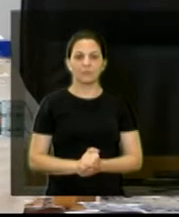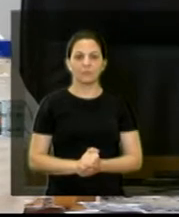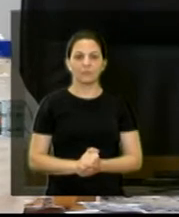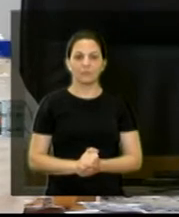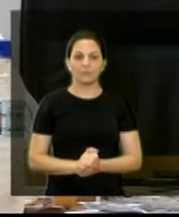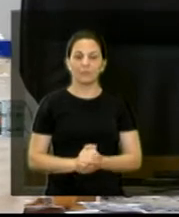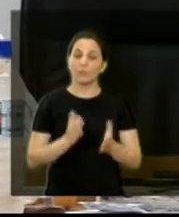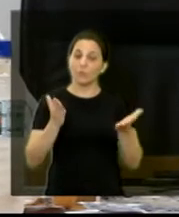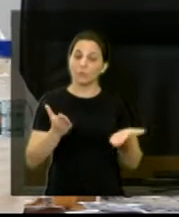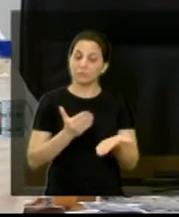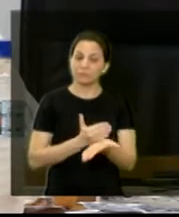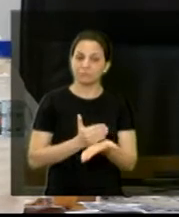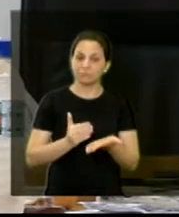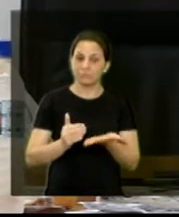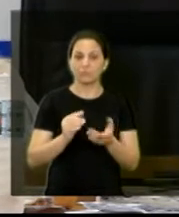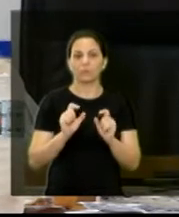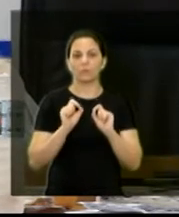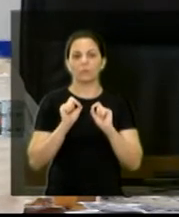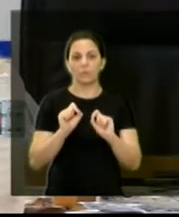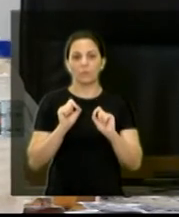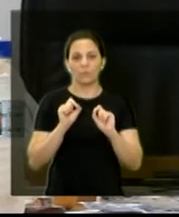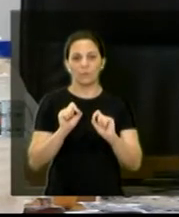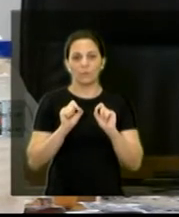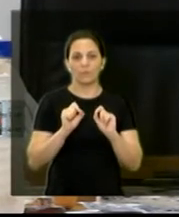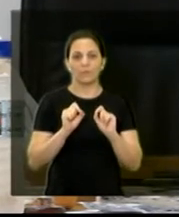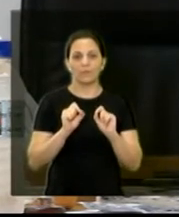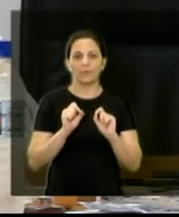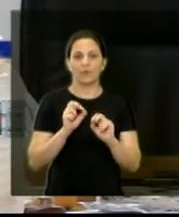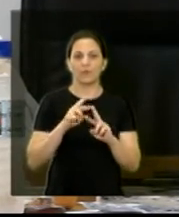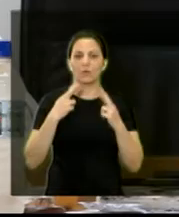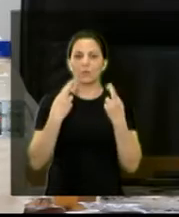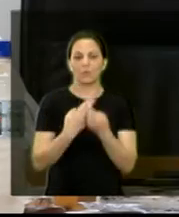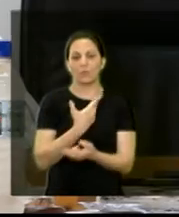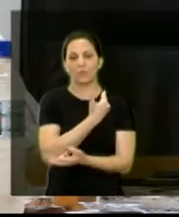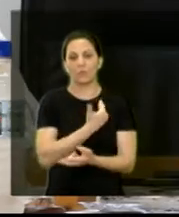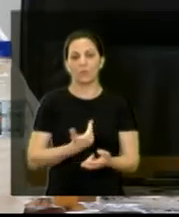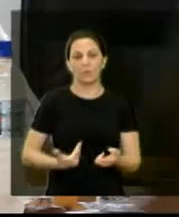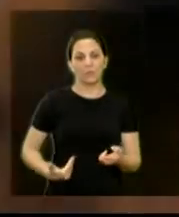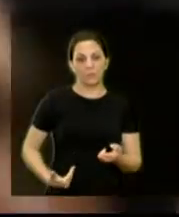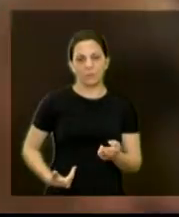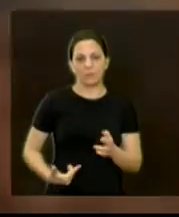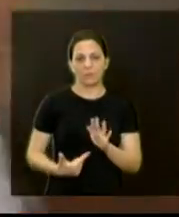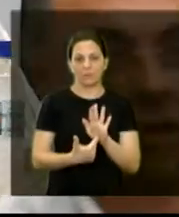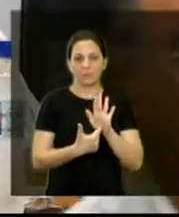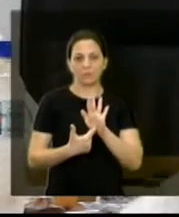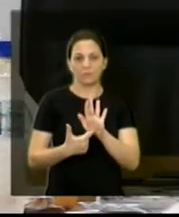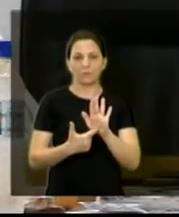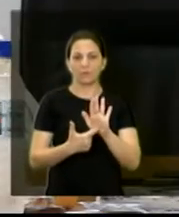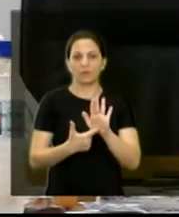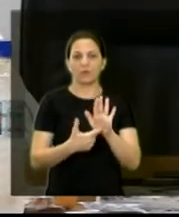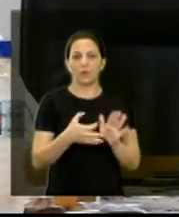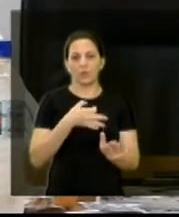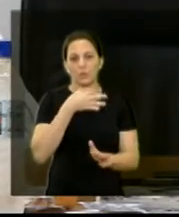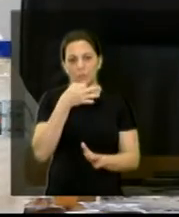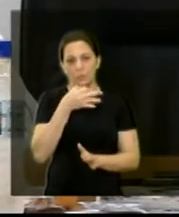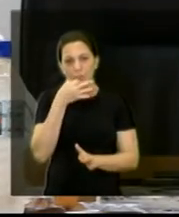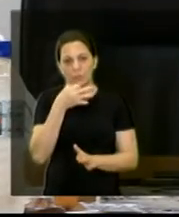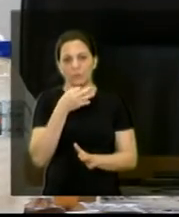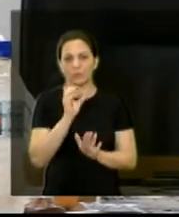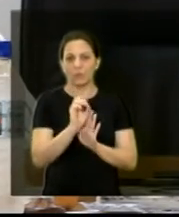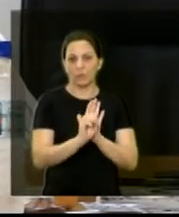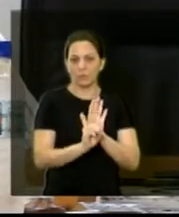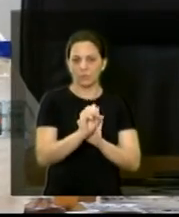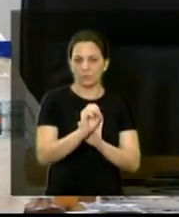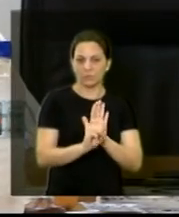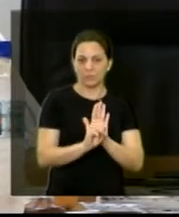hoje nós damos início, então, à audiência pública, proposta orçamentária da...